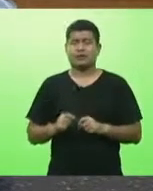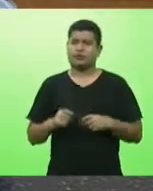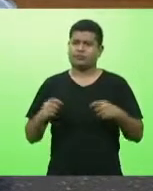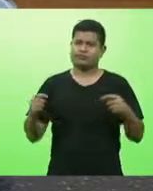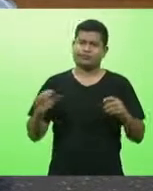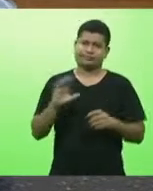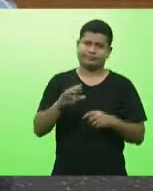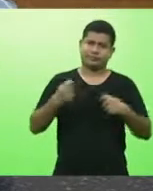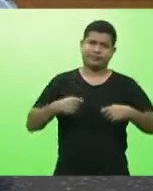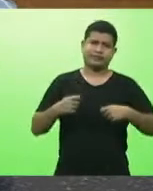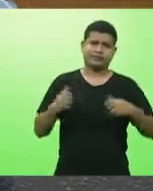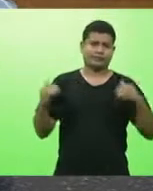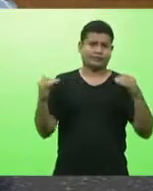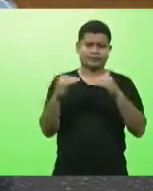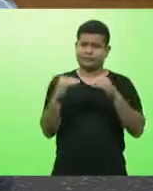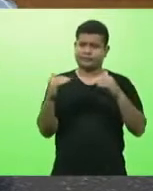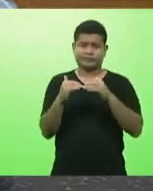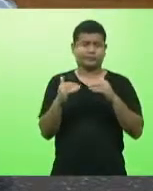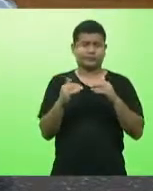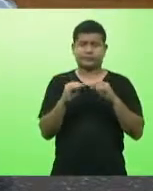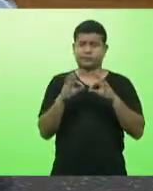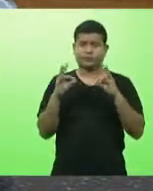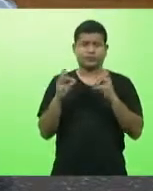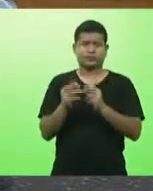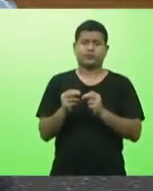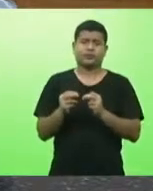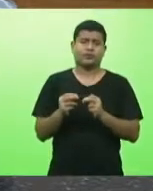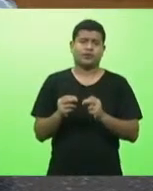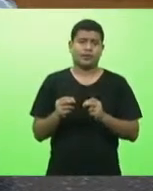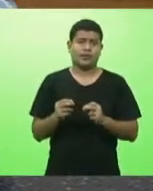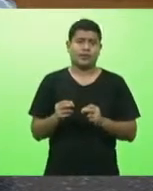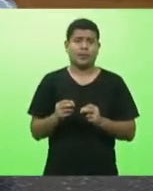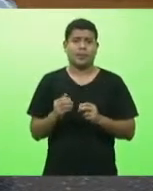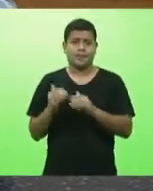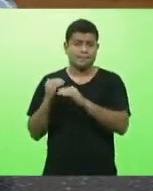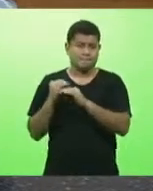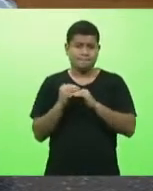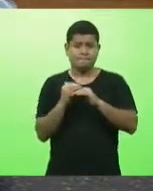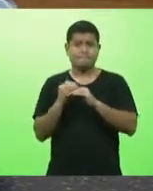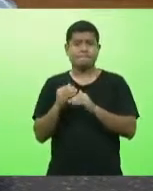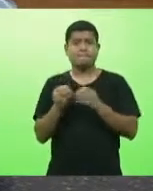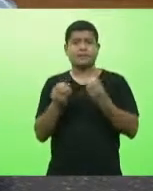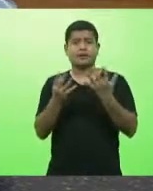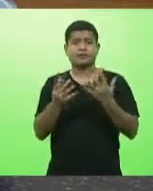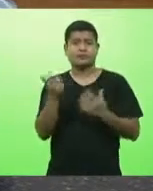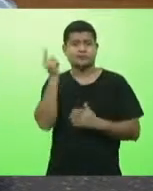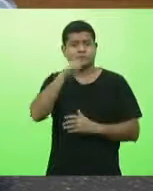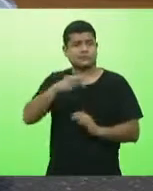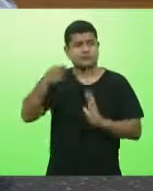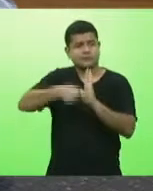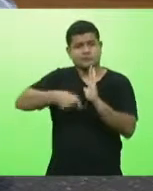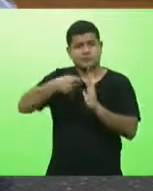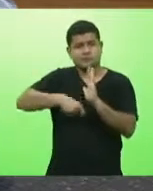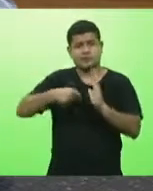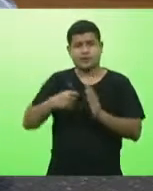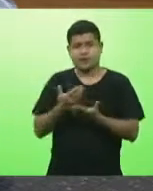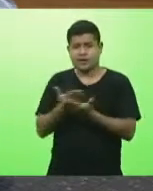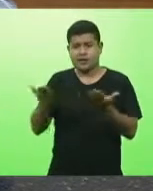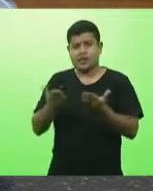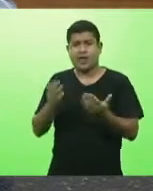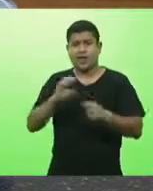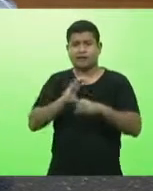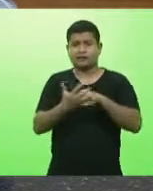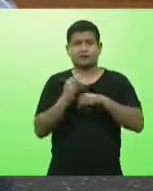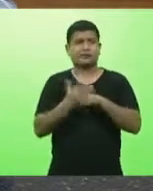para que possamos combater esse vírus e